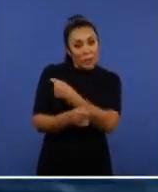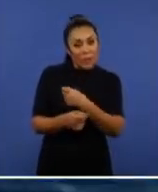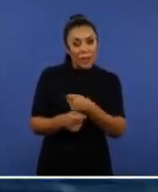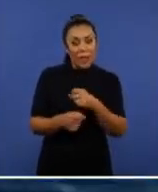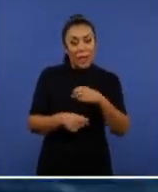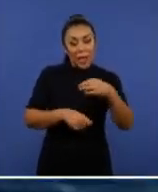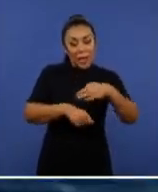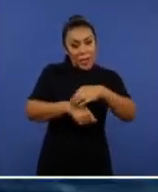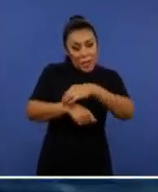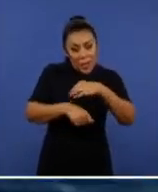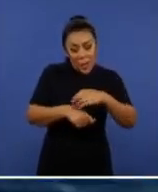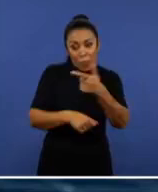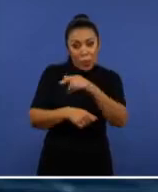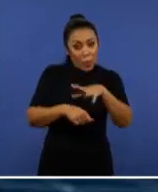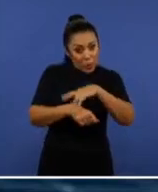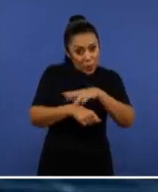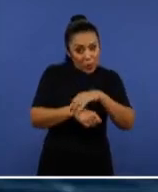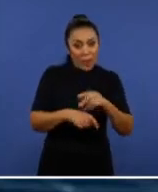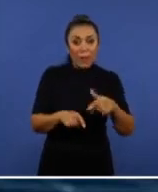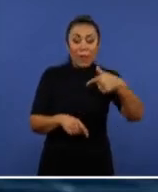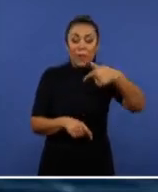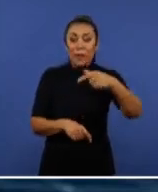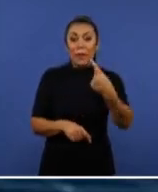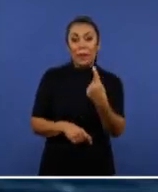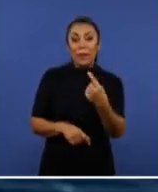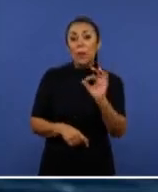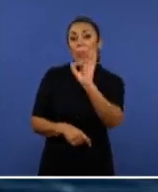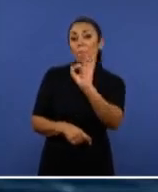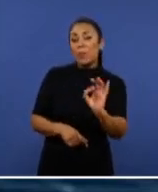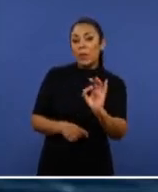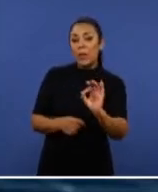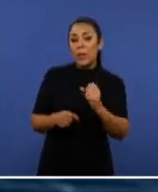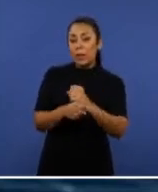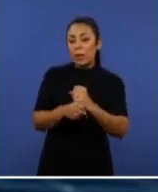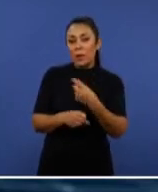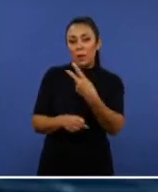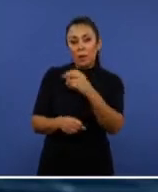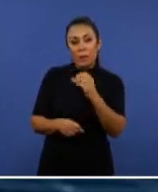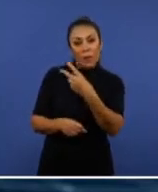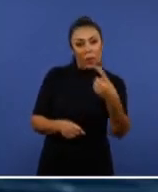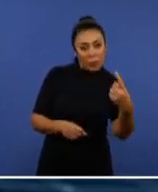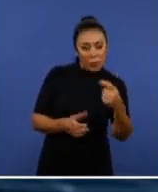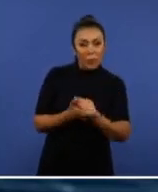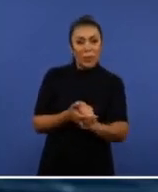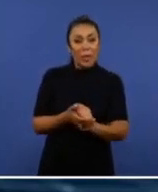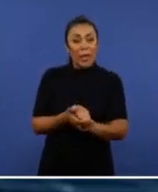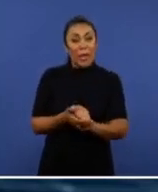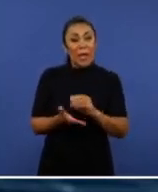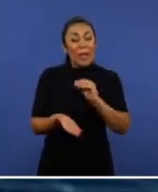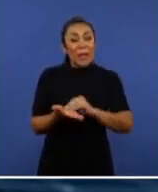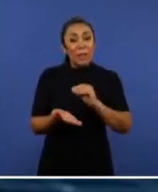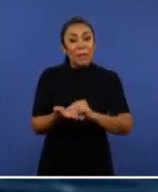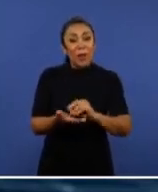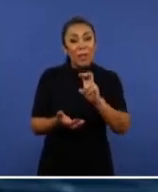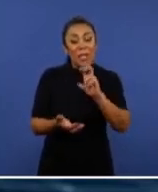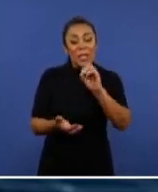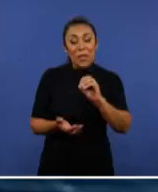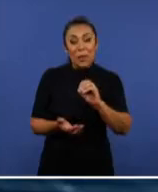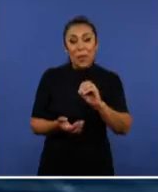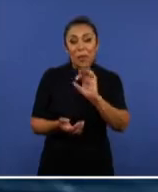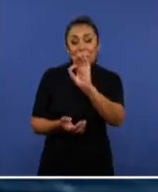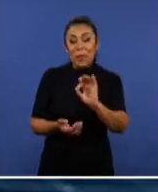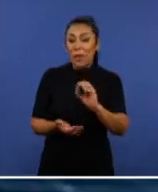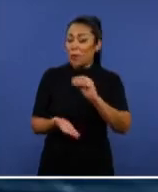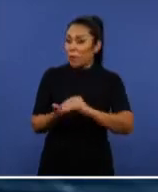sarampo e outras doenças, foi de 71% em 2021 e ainda não chegou a 50% nesse ano.